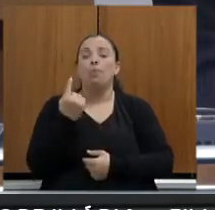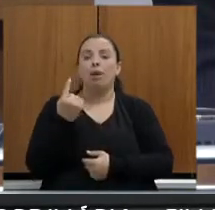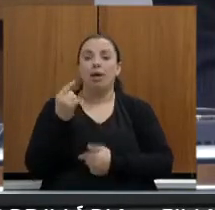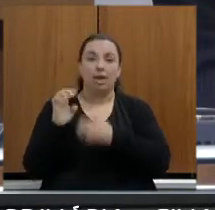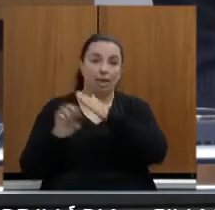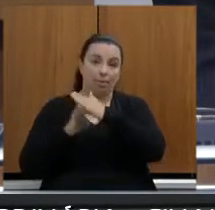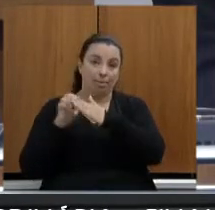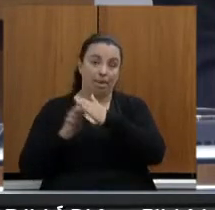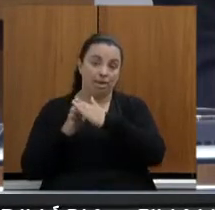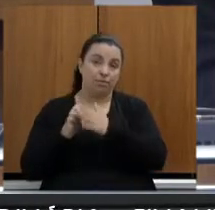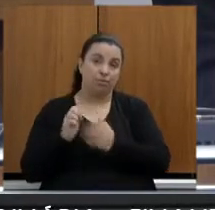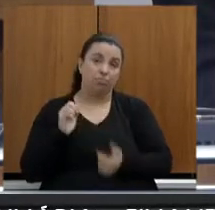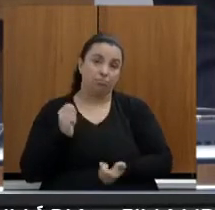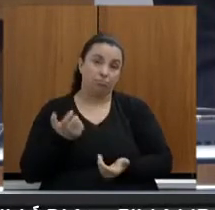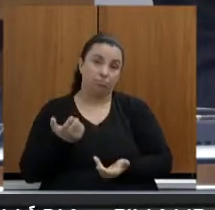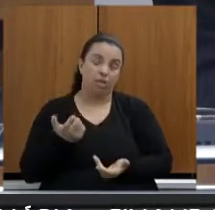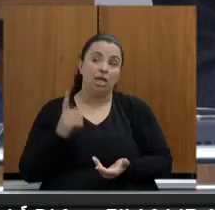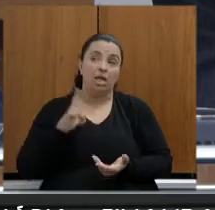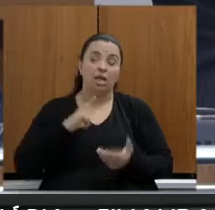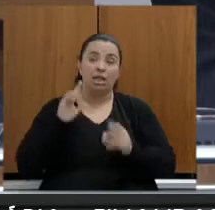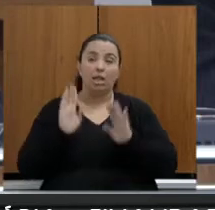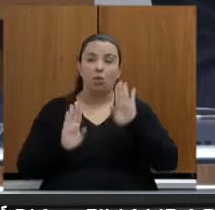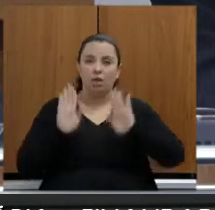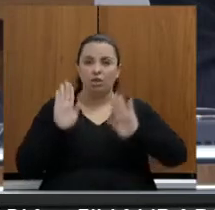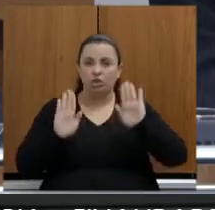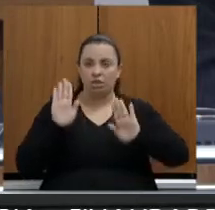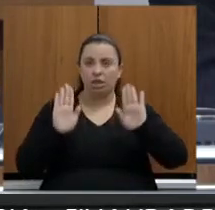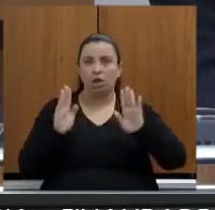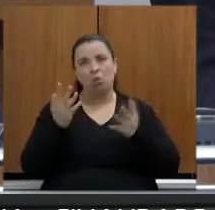expectativa é que seja lançado em julho,